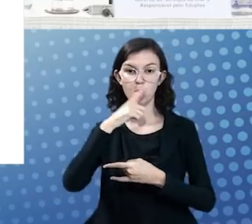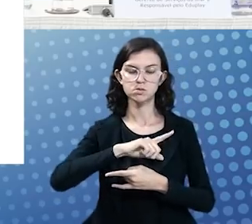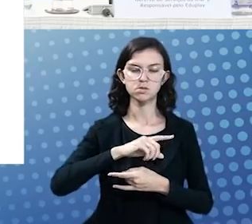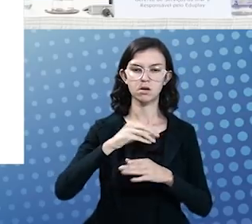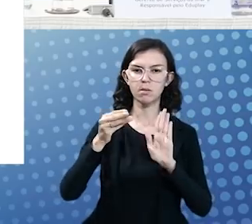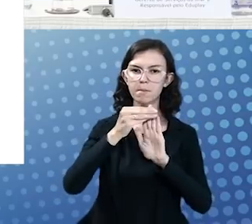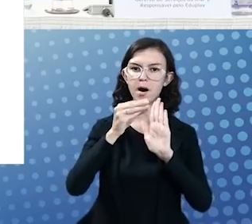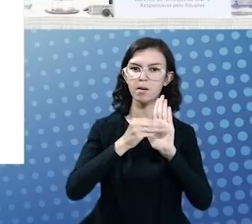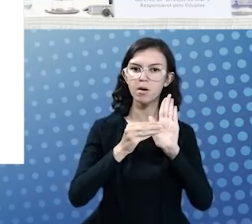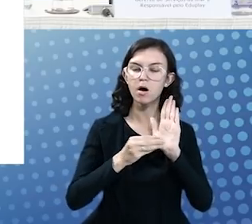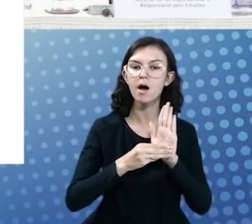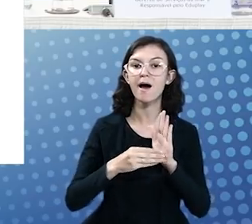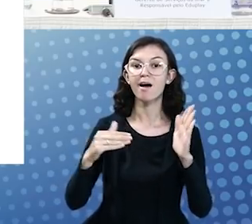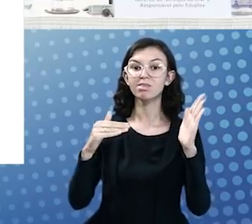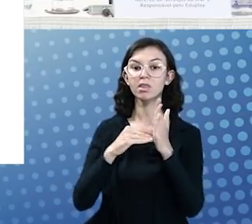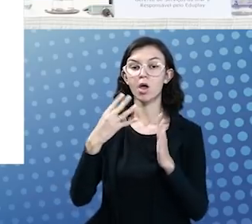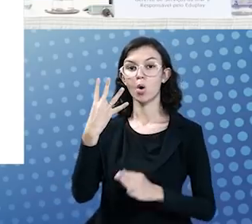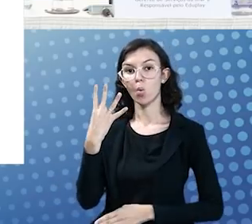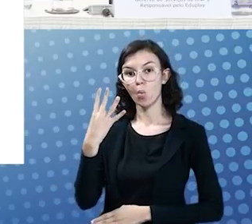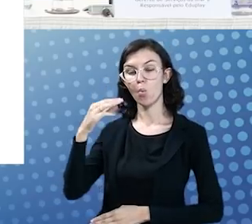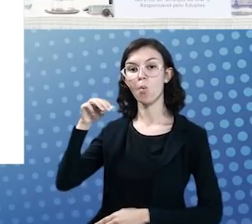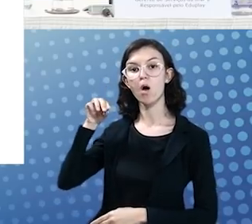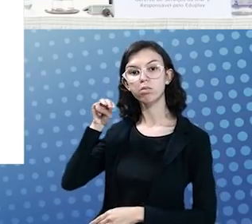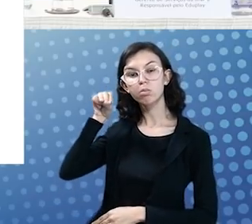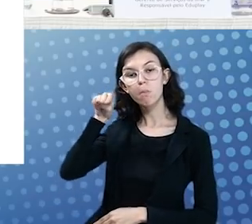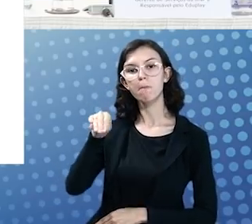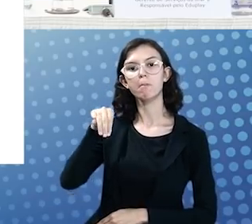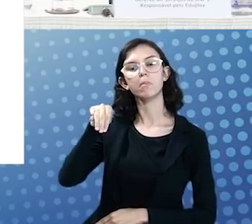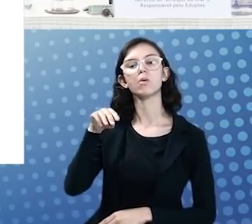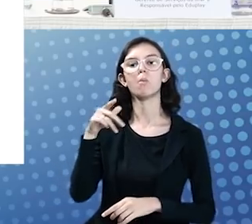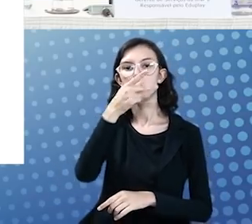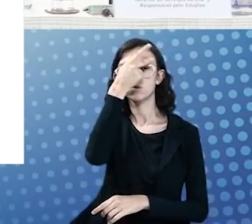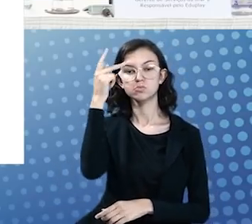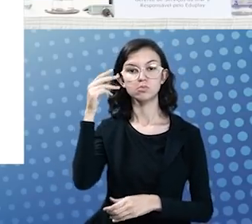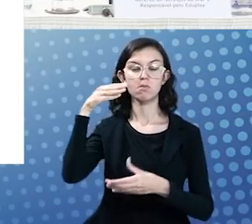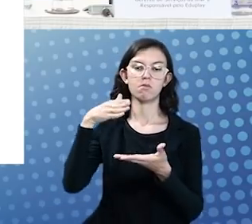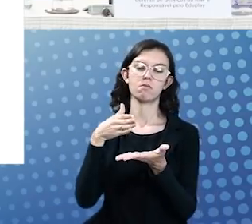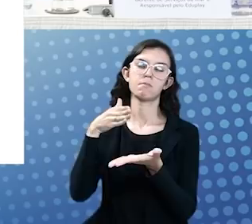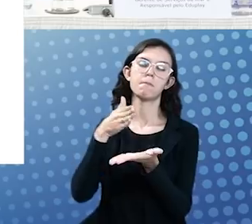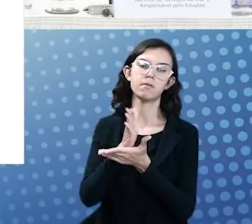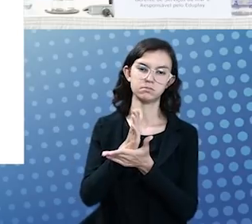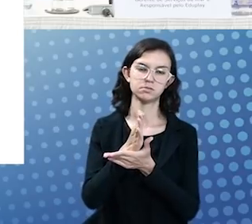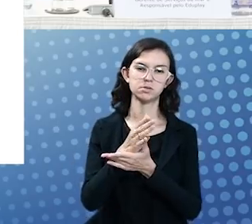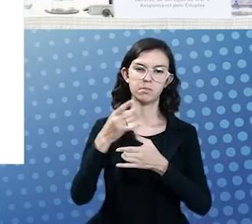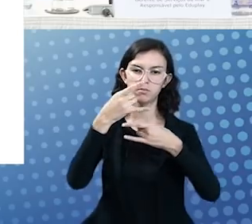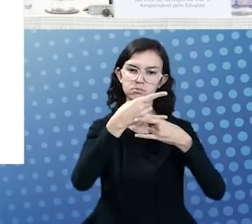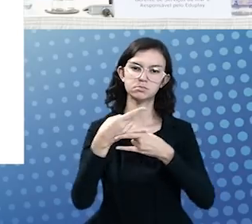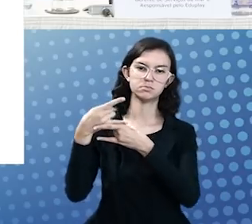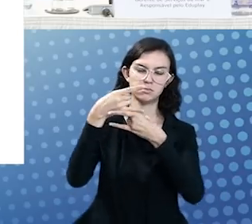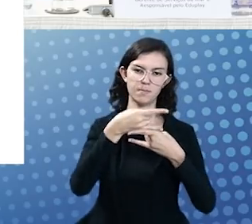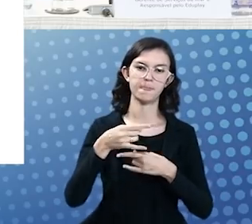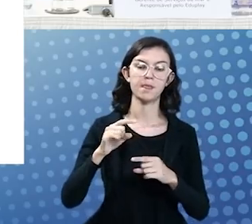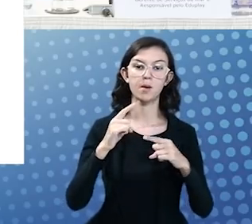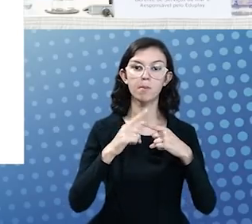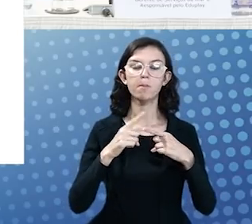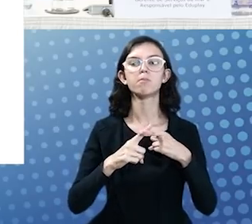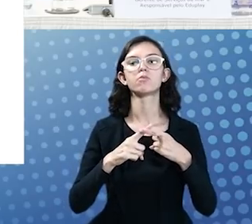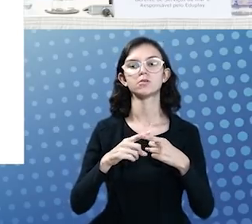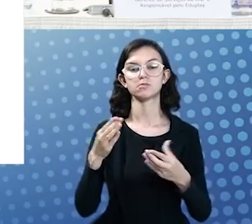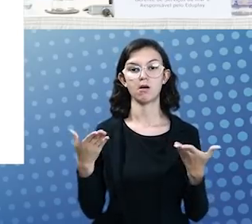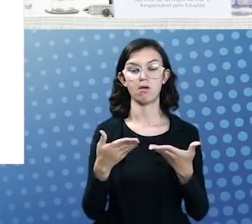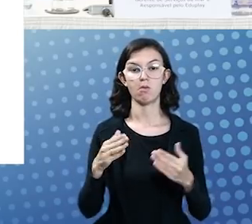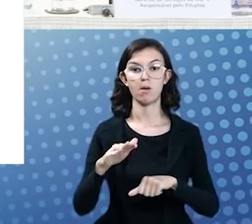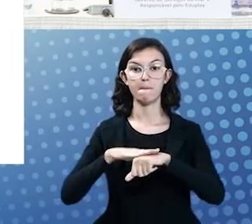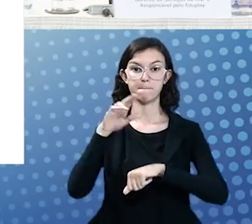pode colocar até 4 mil pessoas dentro de uma mesma sala. Então, por isso nós tivemos essa explosão desse uso.